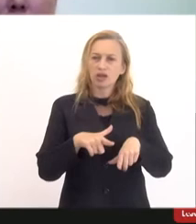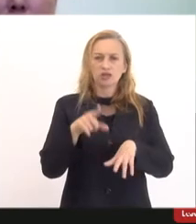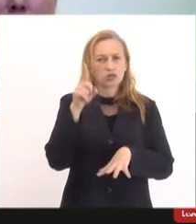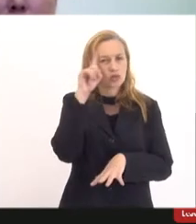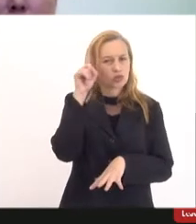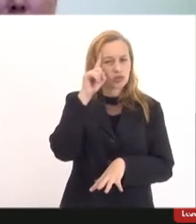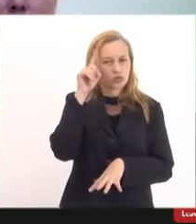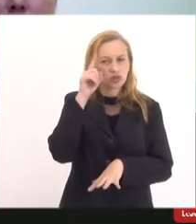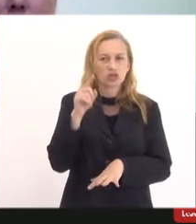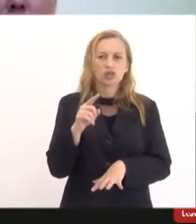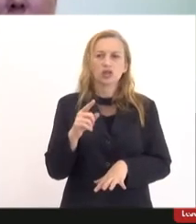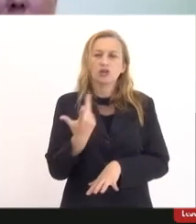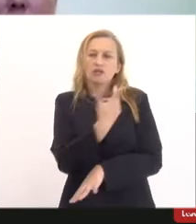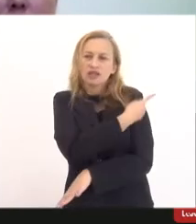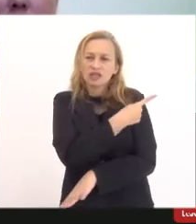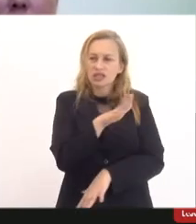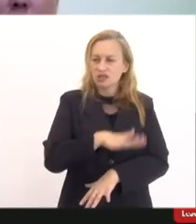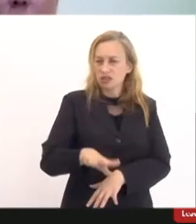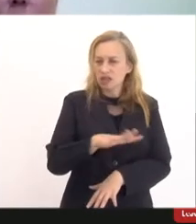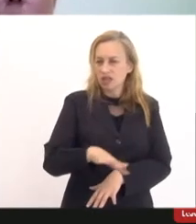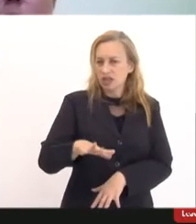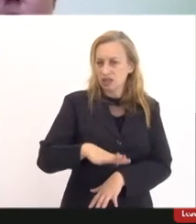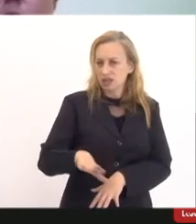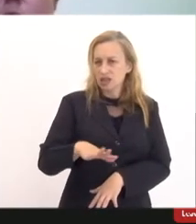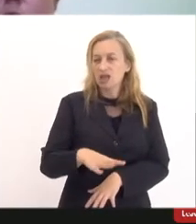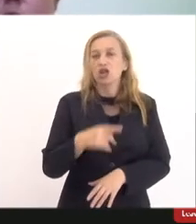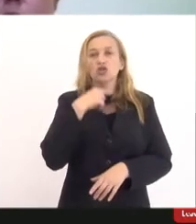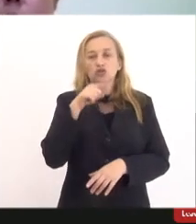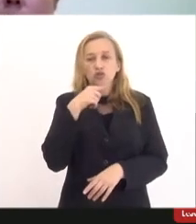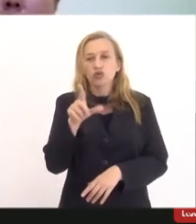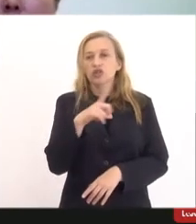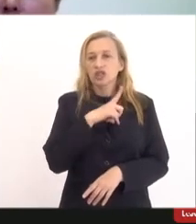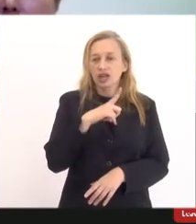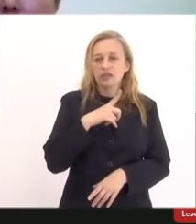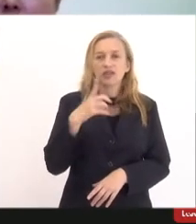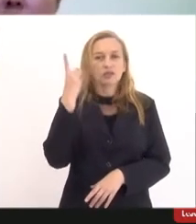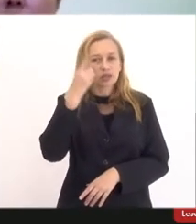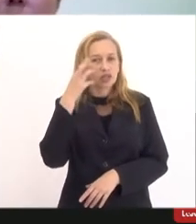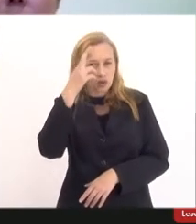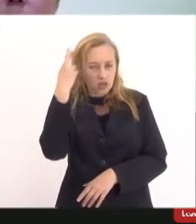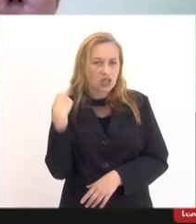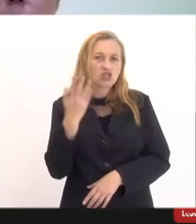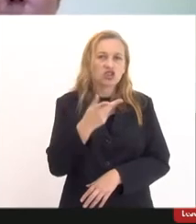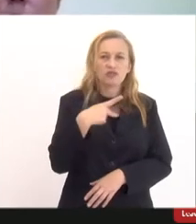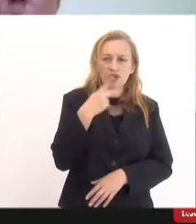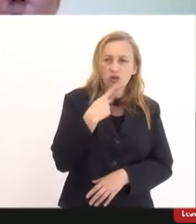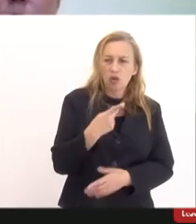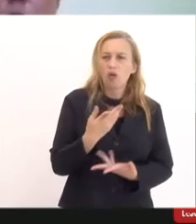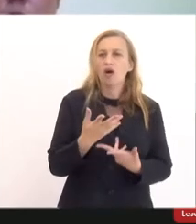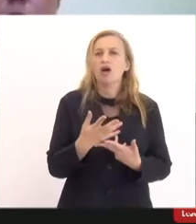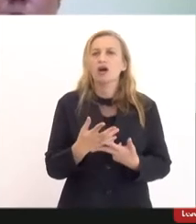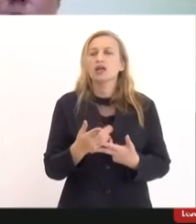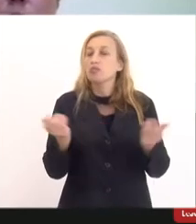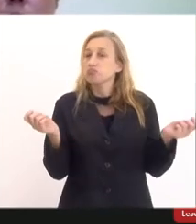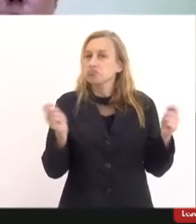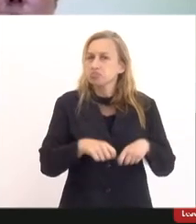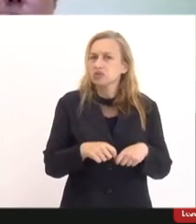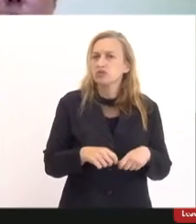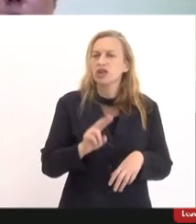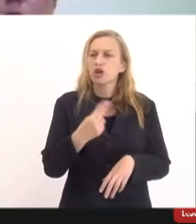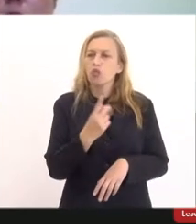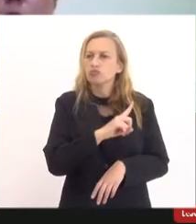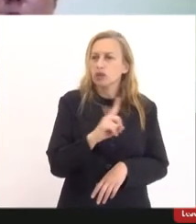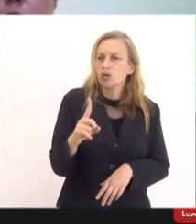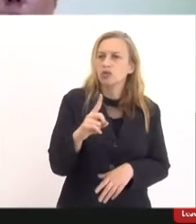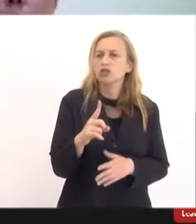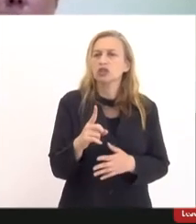questão da vacinação infantil. Muitas dúvidas surgiram, a deputada Rosane comentou, inclusive, sobre a possibilidade ou não